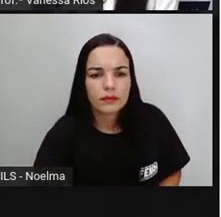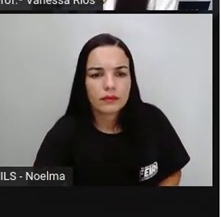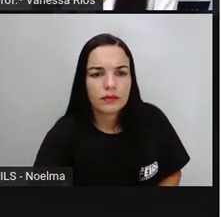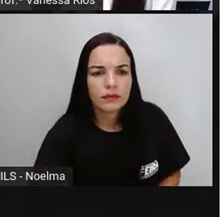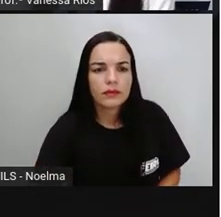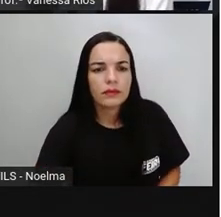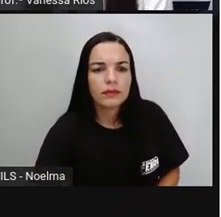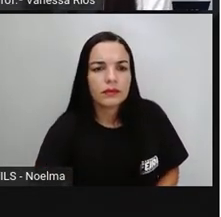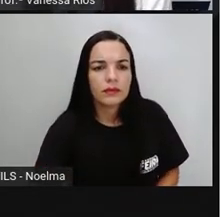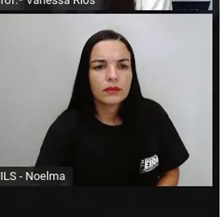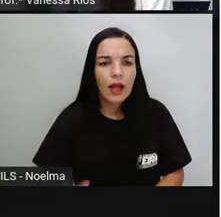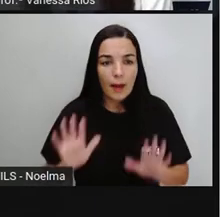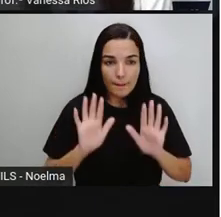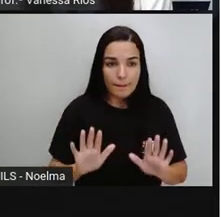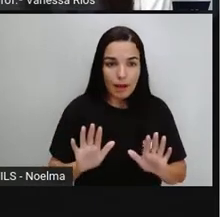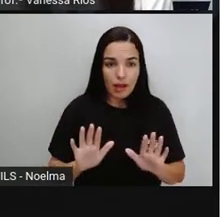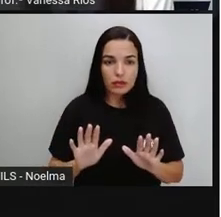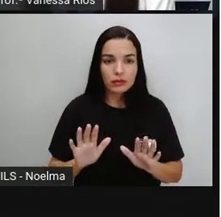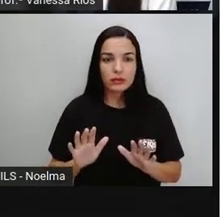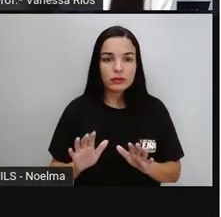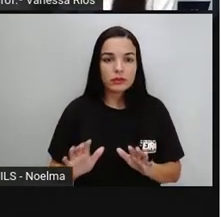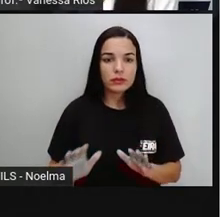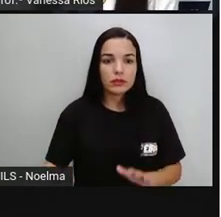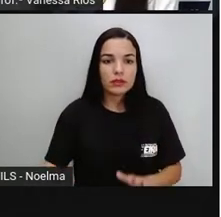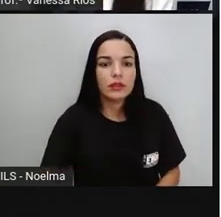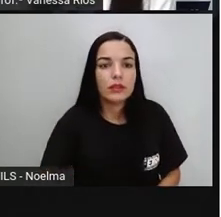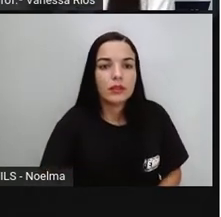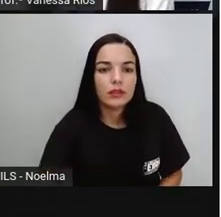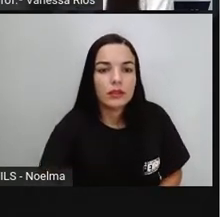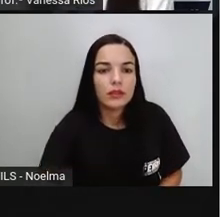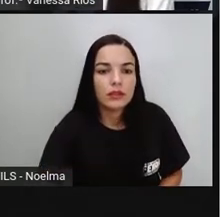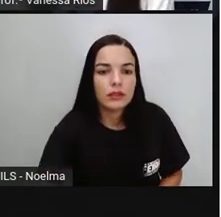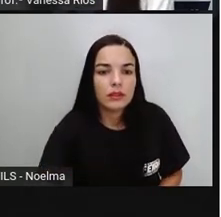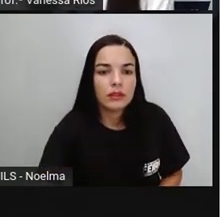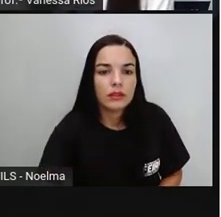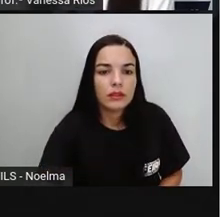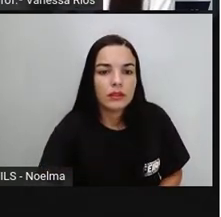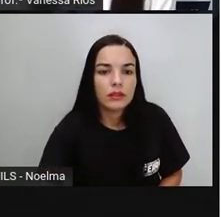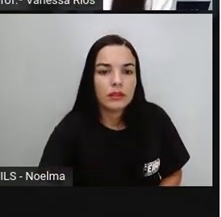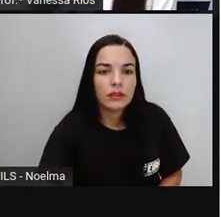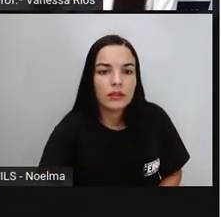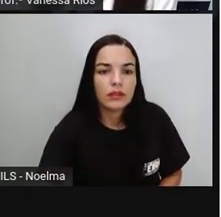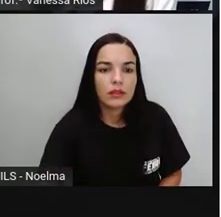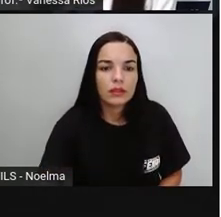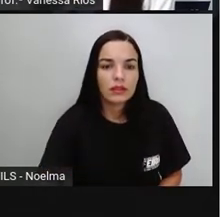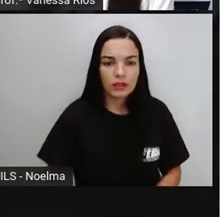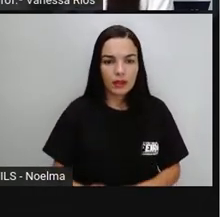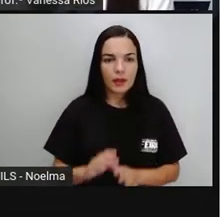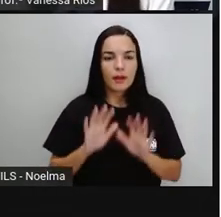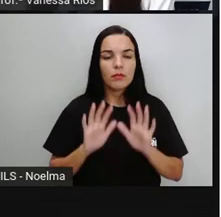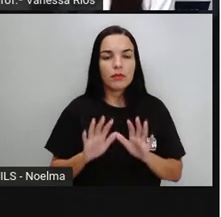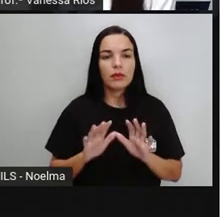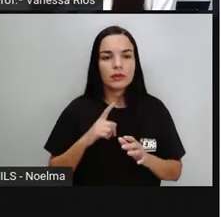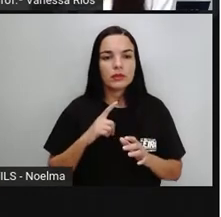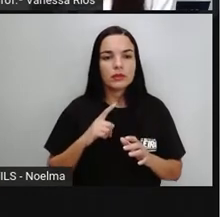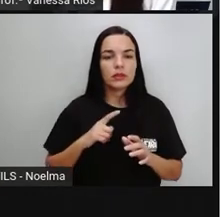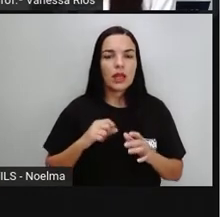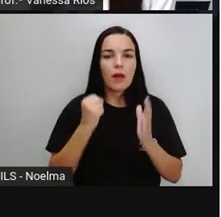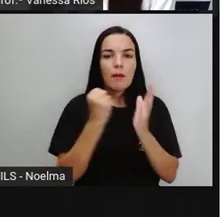histórico, vão estar relacionados ao modo de vida, às manifestações, aos